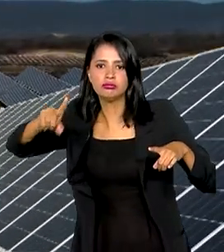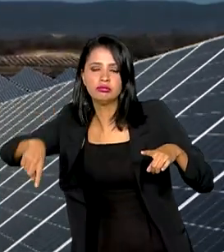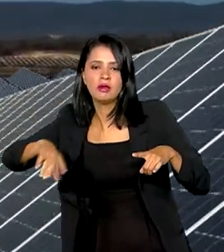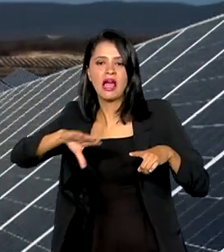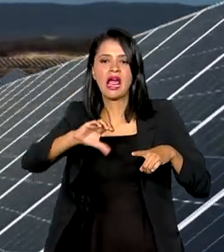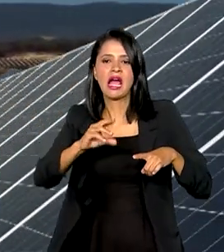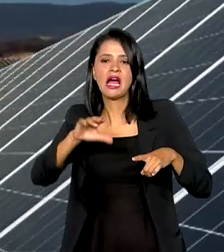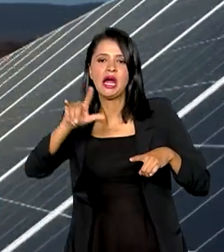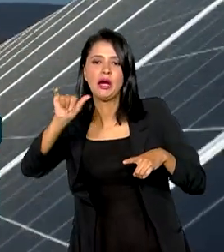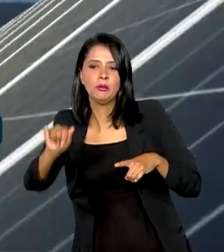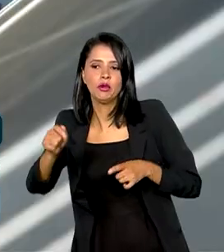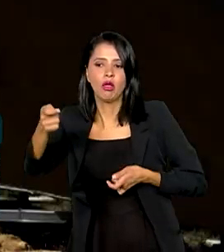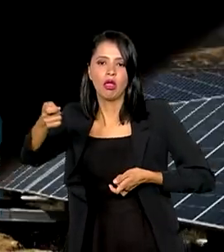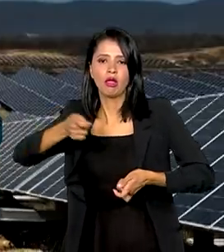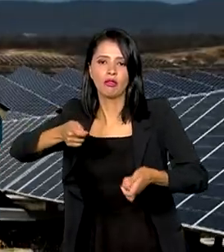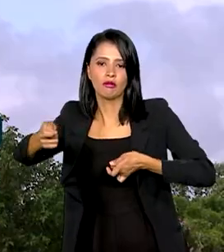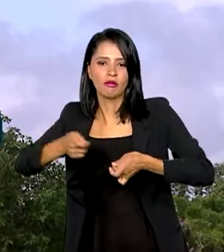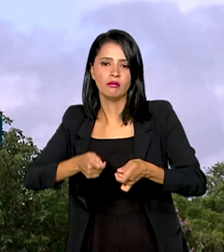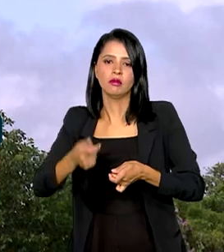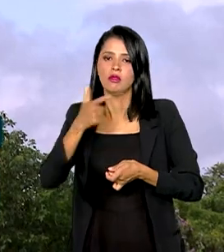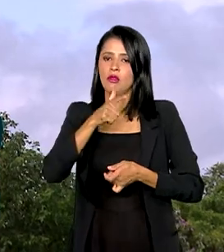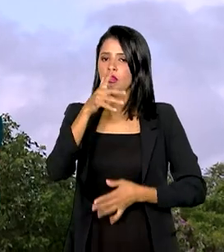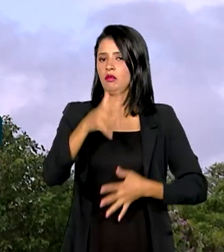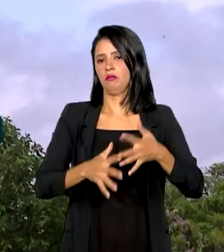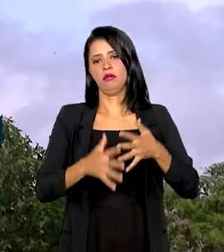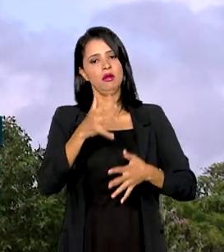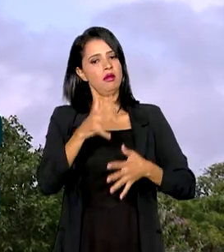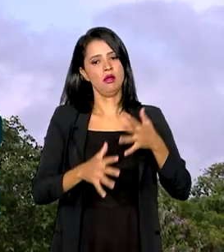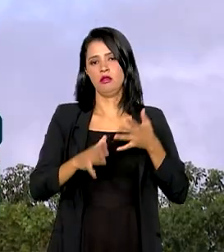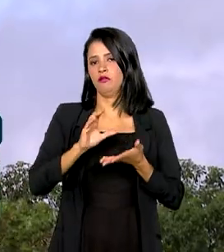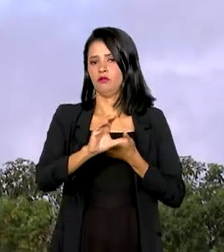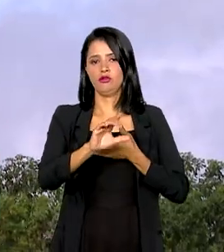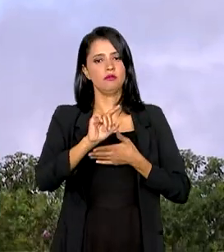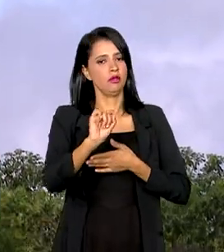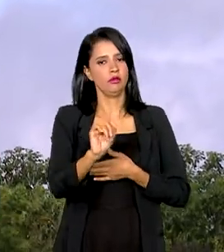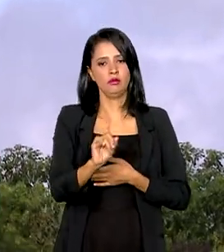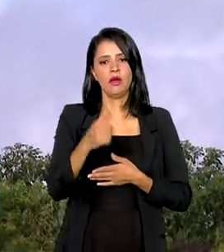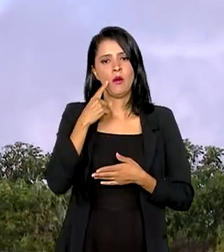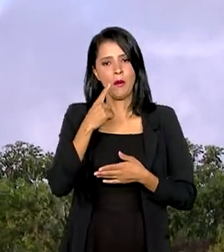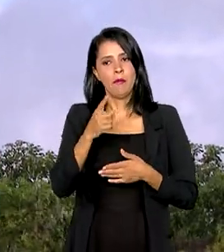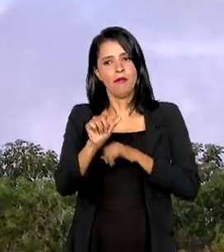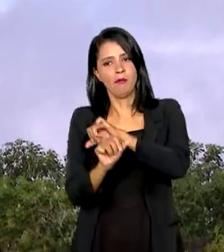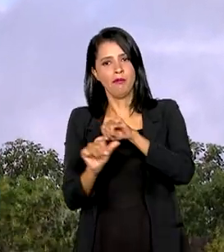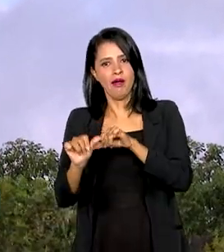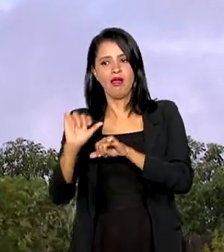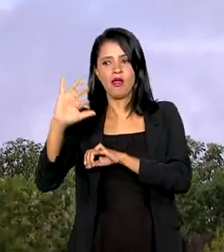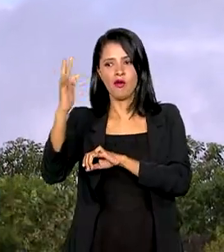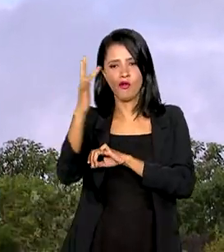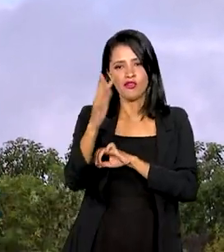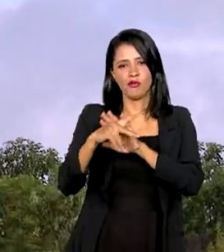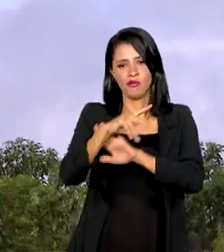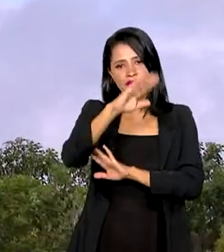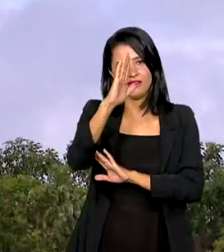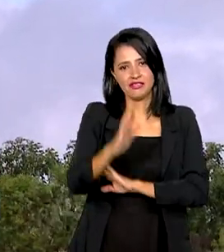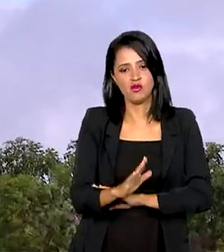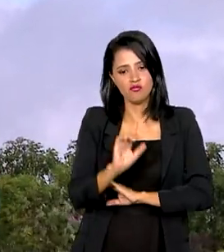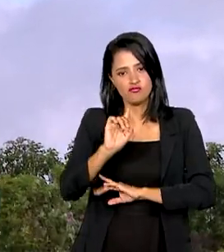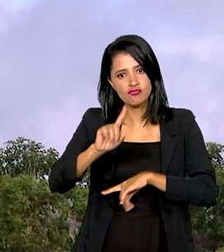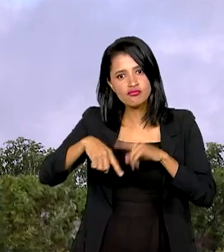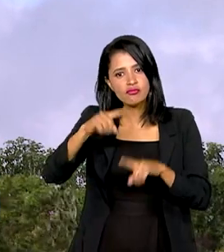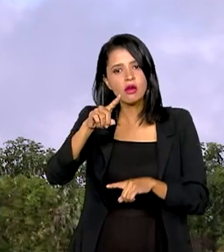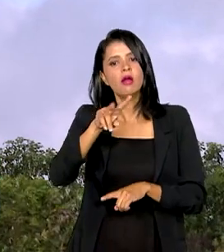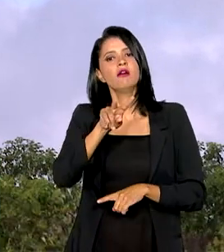câmbio sejam controlados e não atrapalhem esses investimentos para a transformação ecológica brasileira. Vai